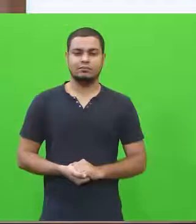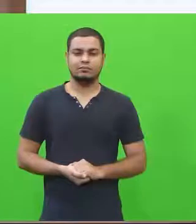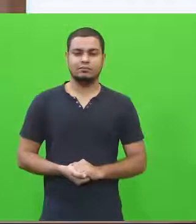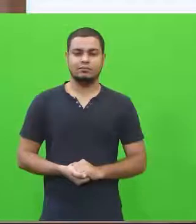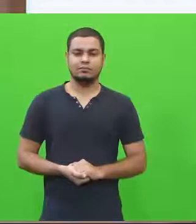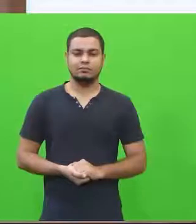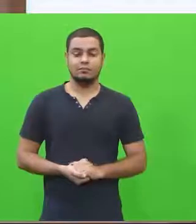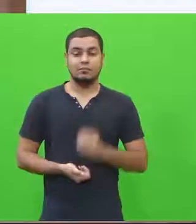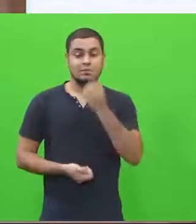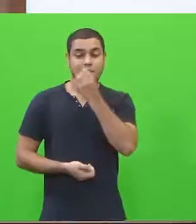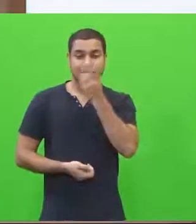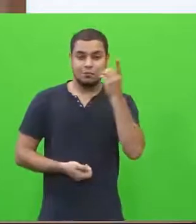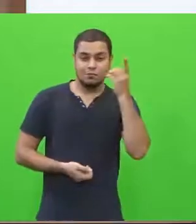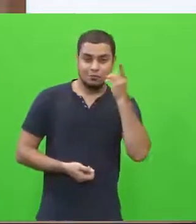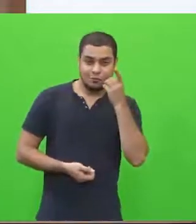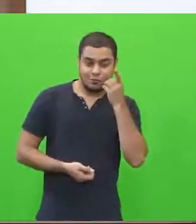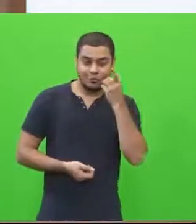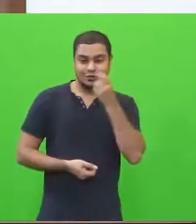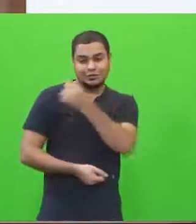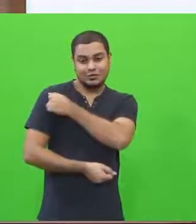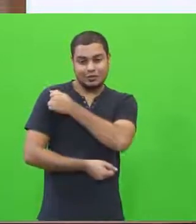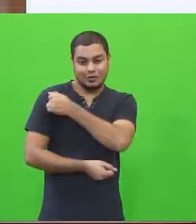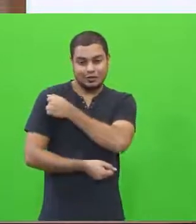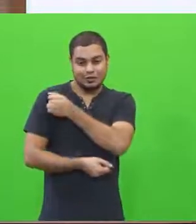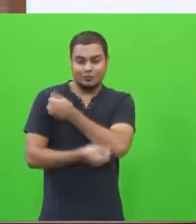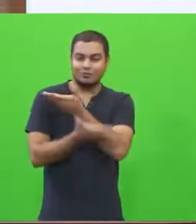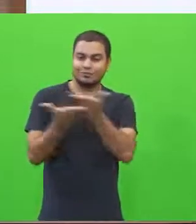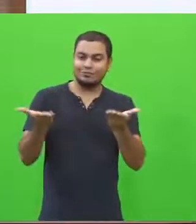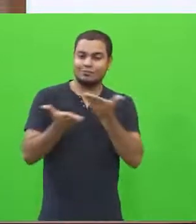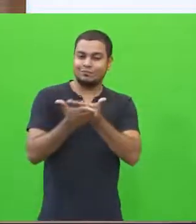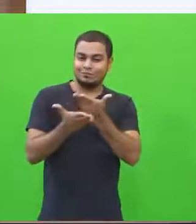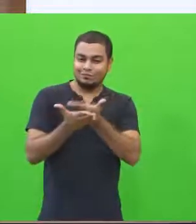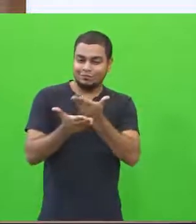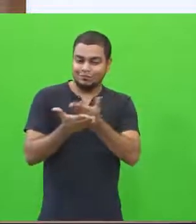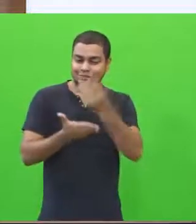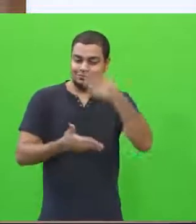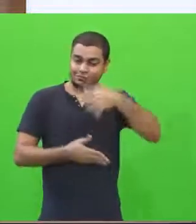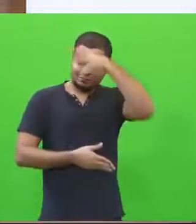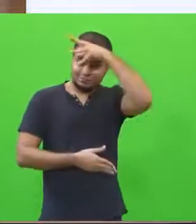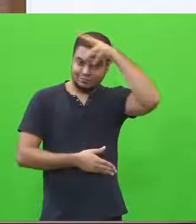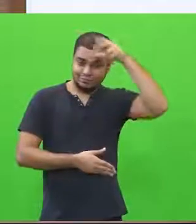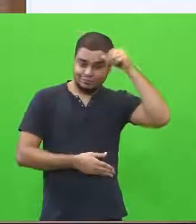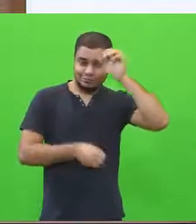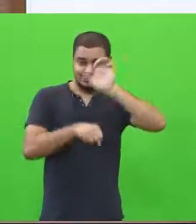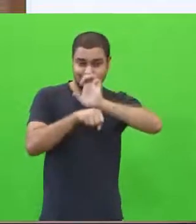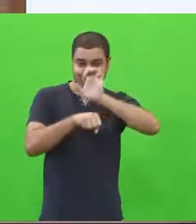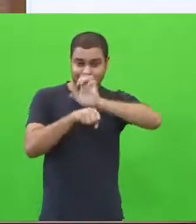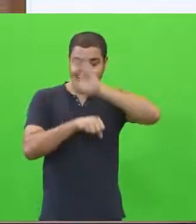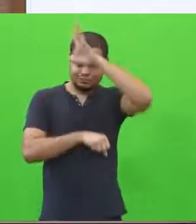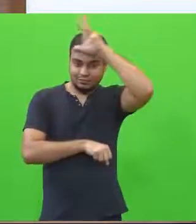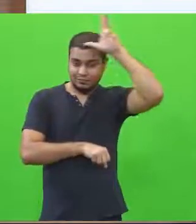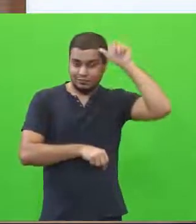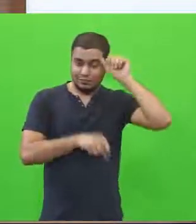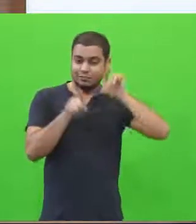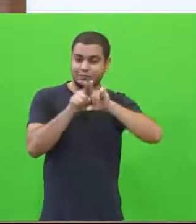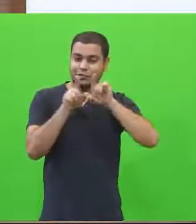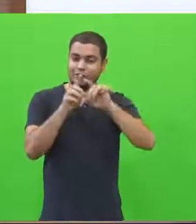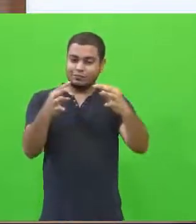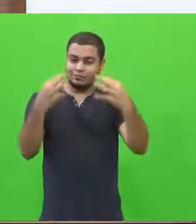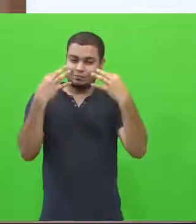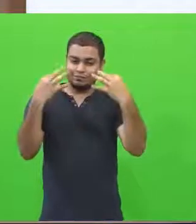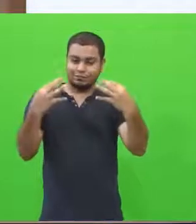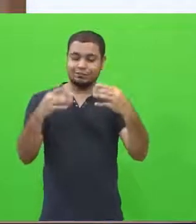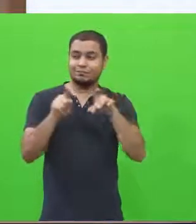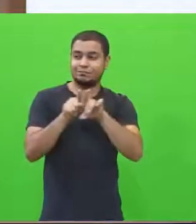Bom dia. Bom dia aos alunos, aos estudantes da rede estadual do estado do Amazonas que estão nos assistindo.